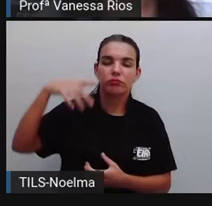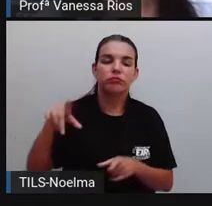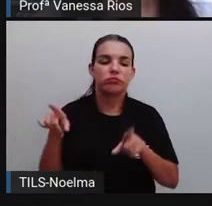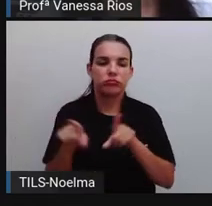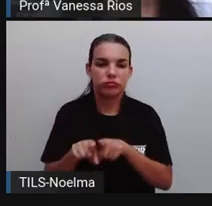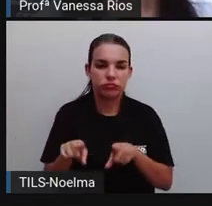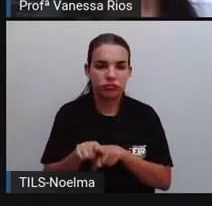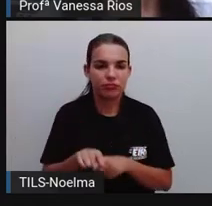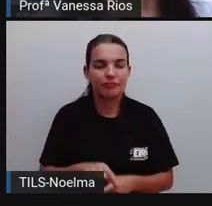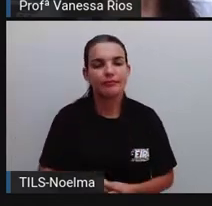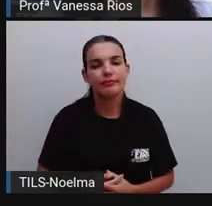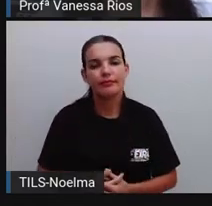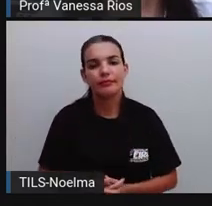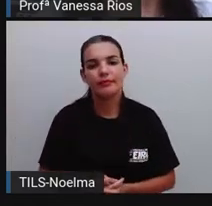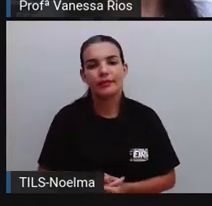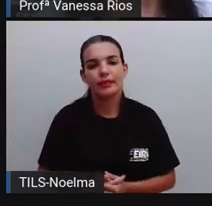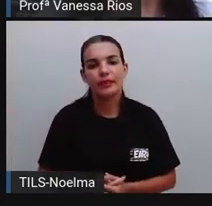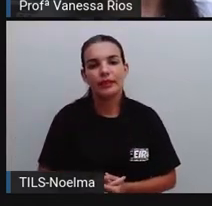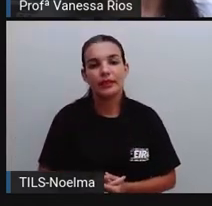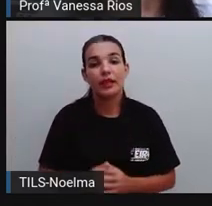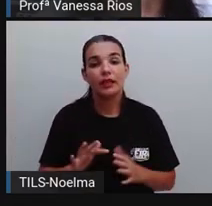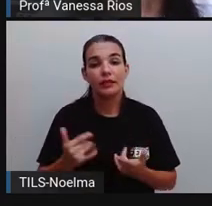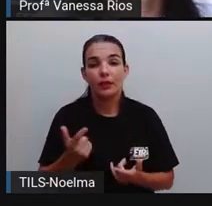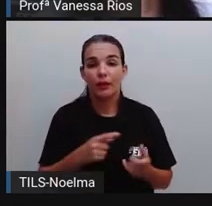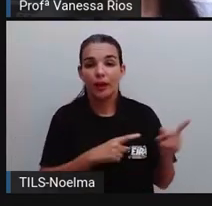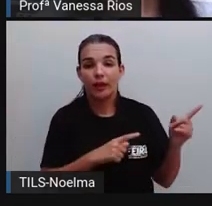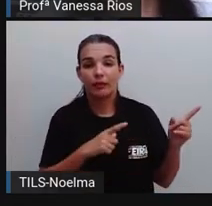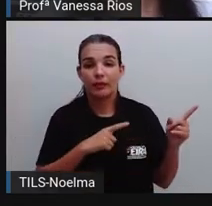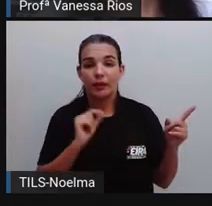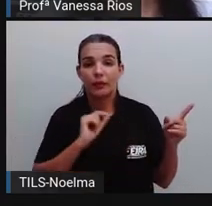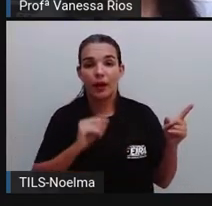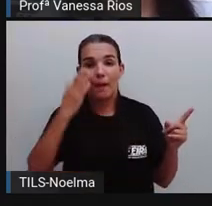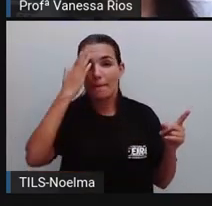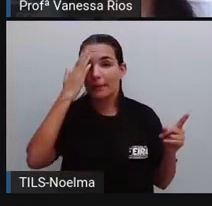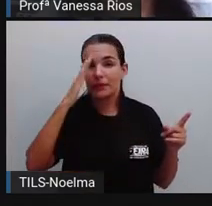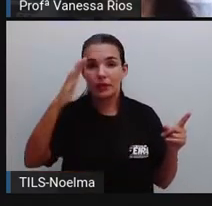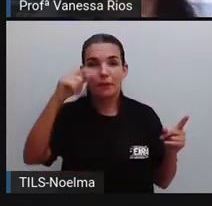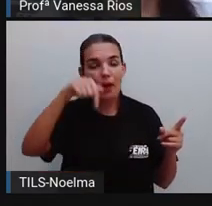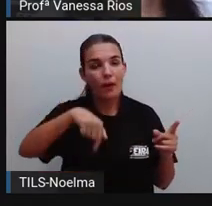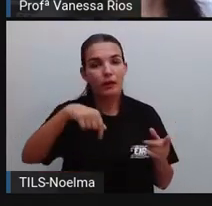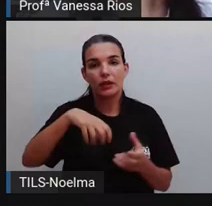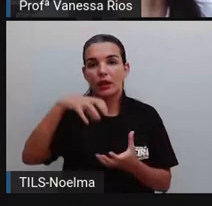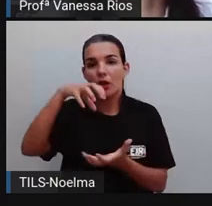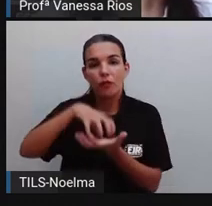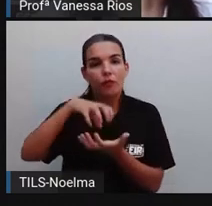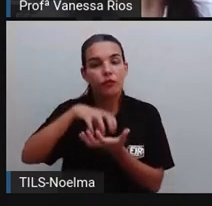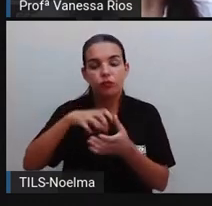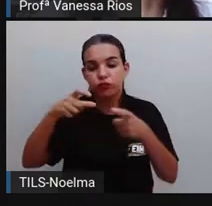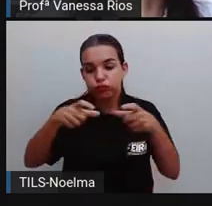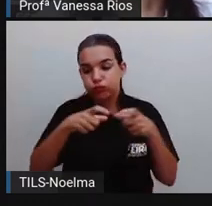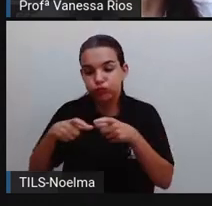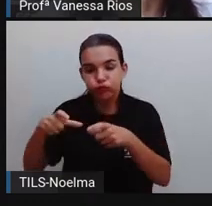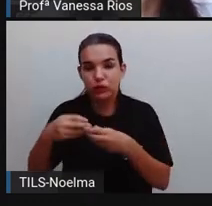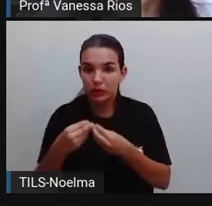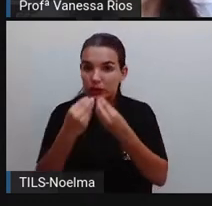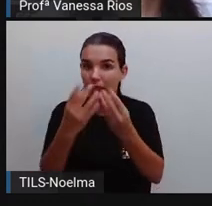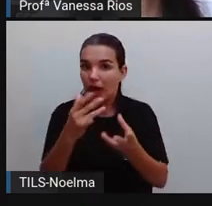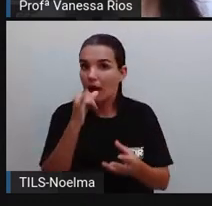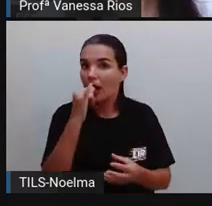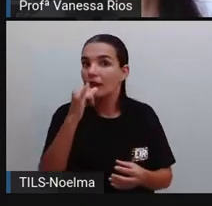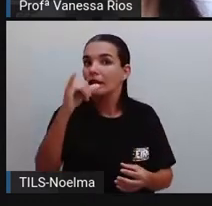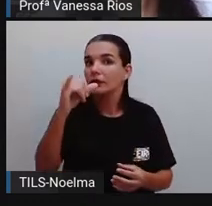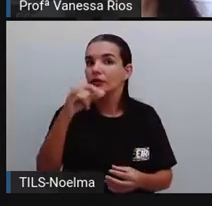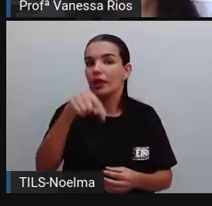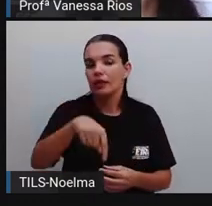em energia elétrica. A energia hidrelétrica aí é a principal fonte, não é? Que oferece energia